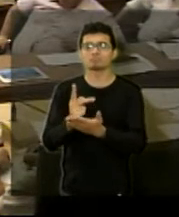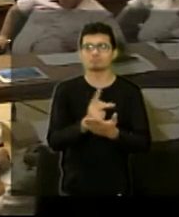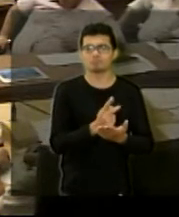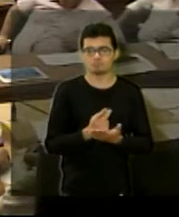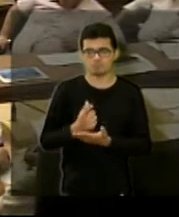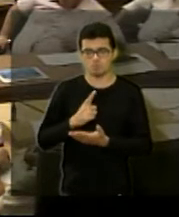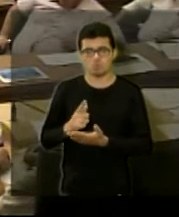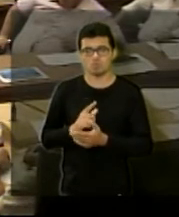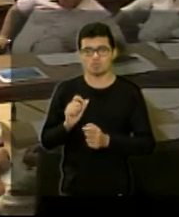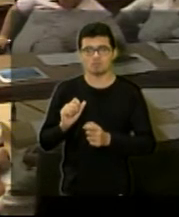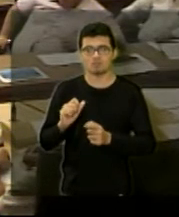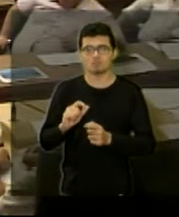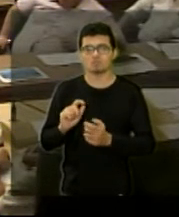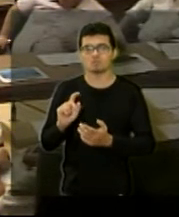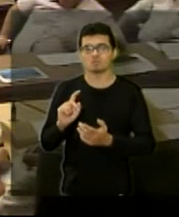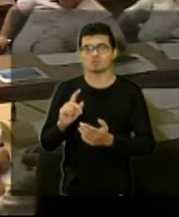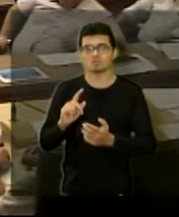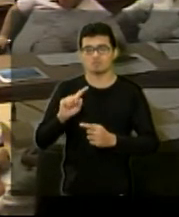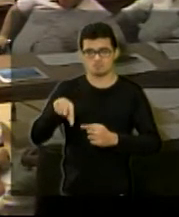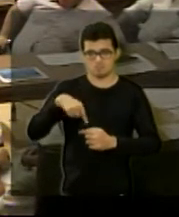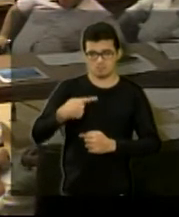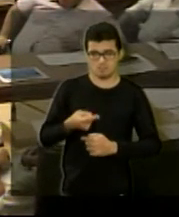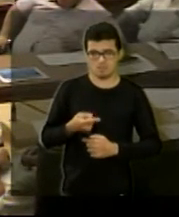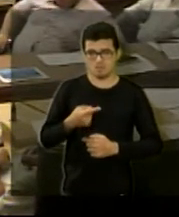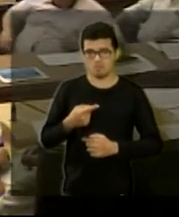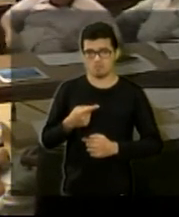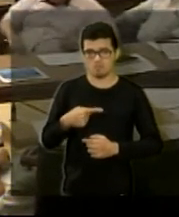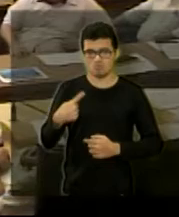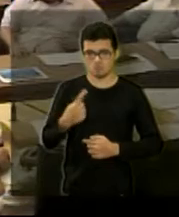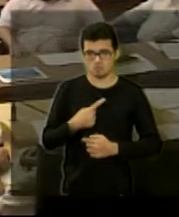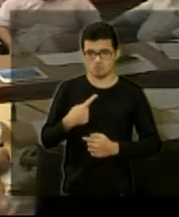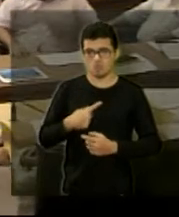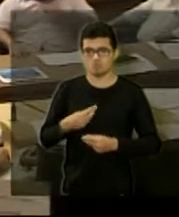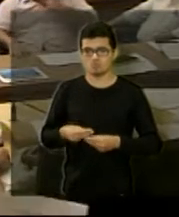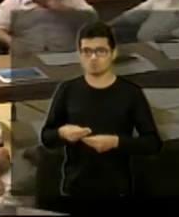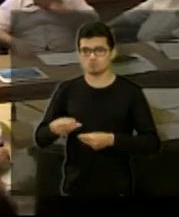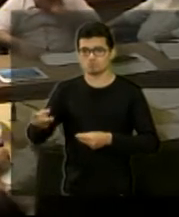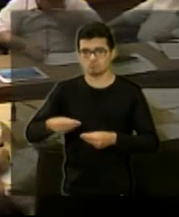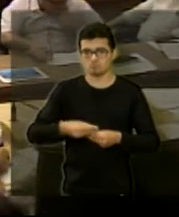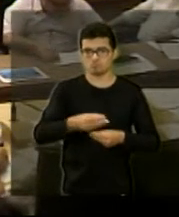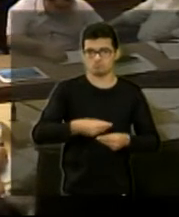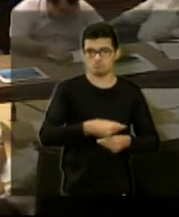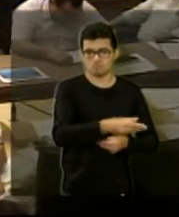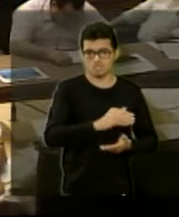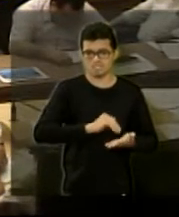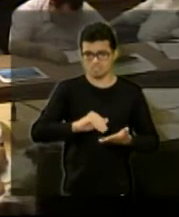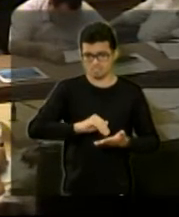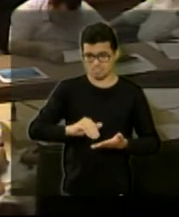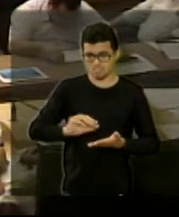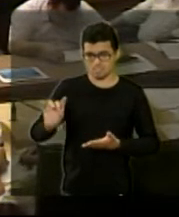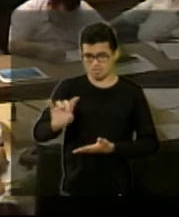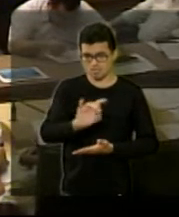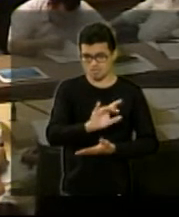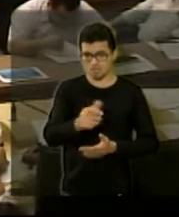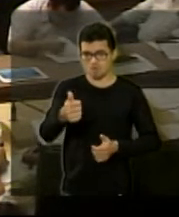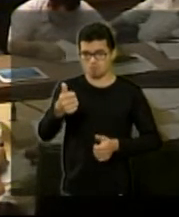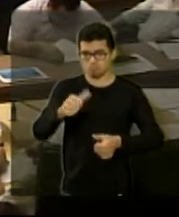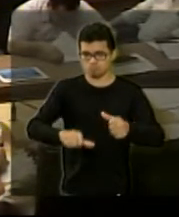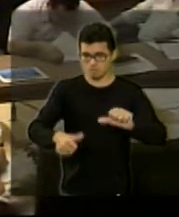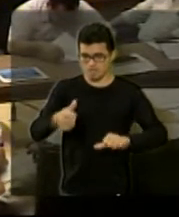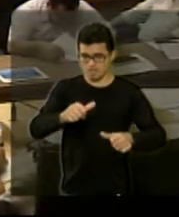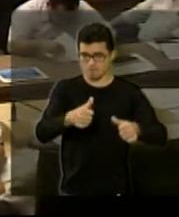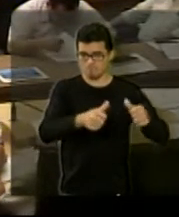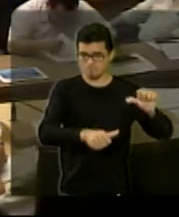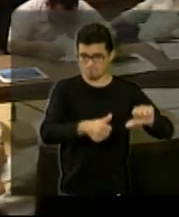a gente passou depois para cada uma das secretarias analisarem aquilo que foi